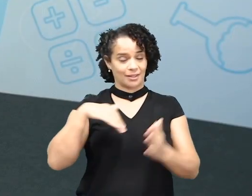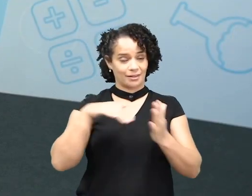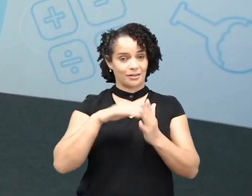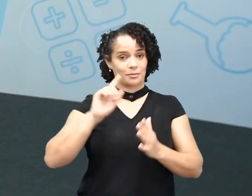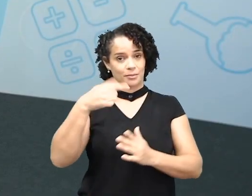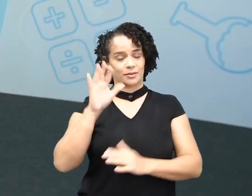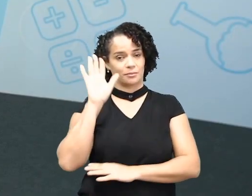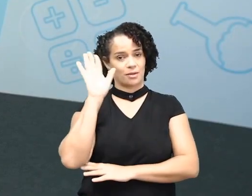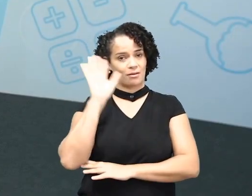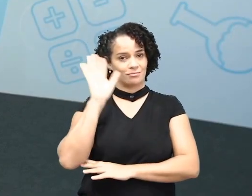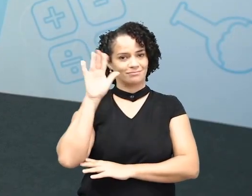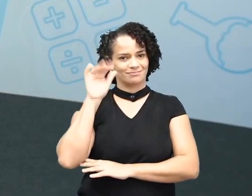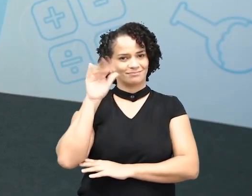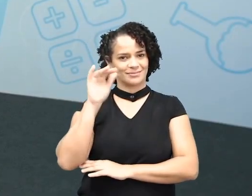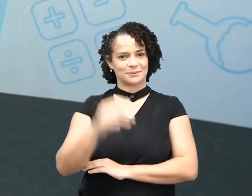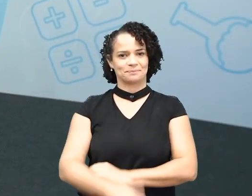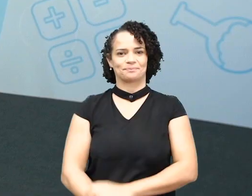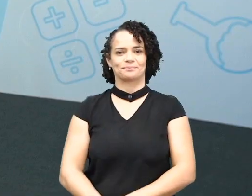aula. Bye, bye! Bye!